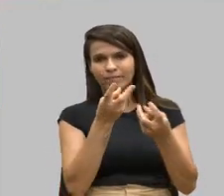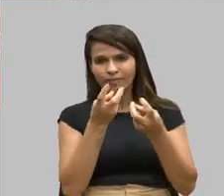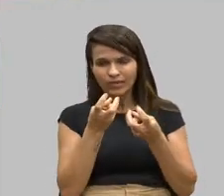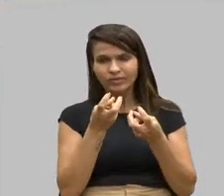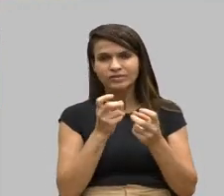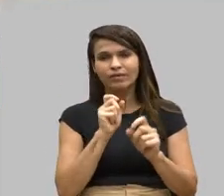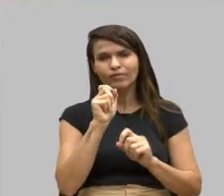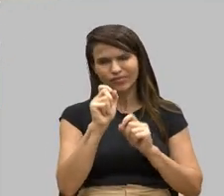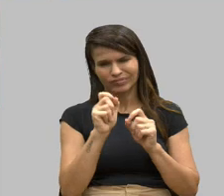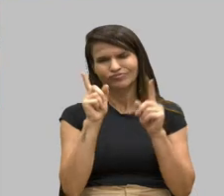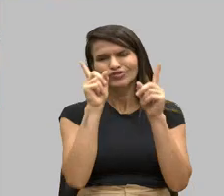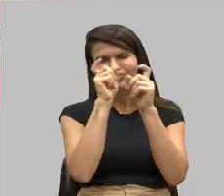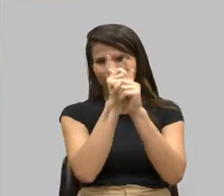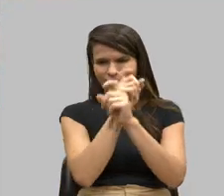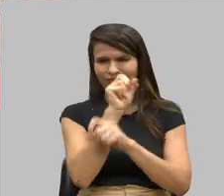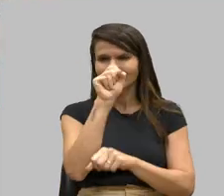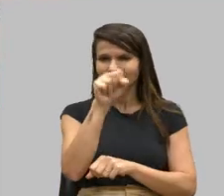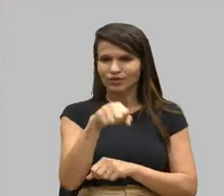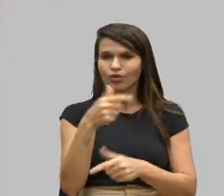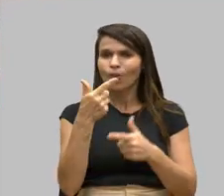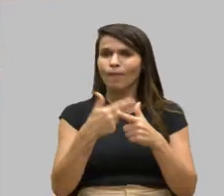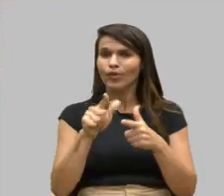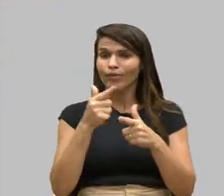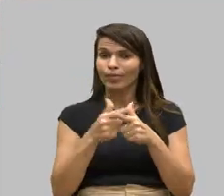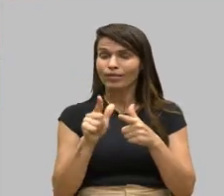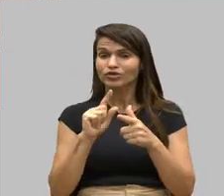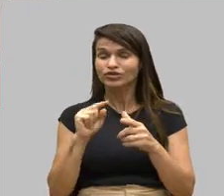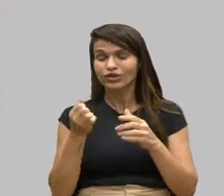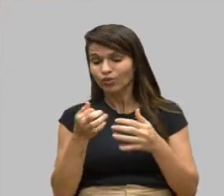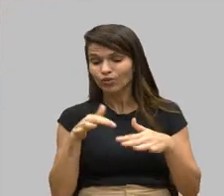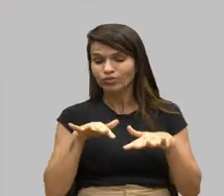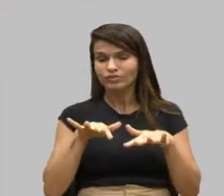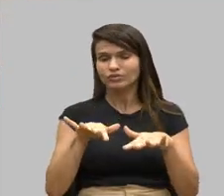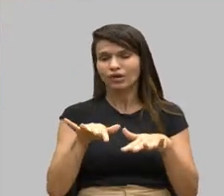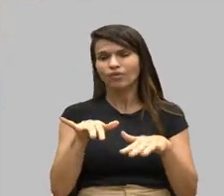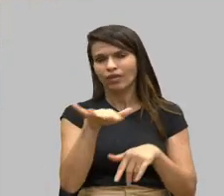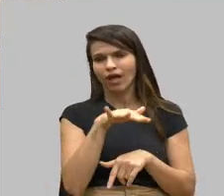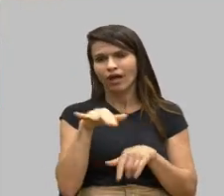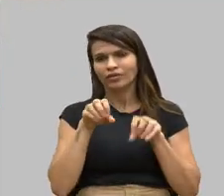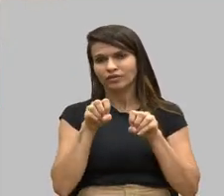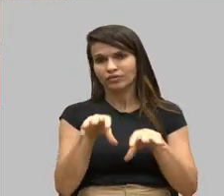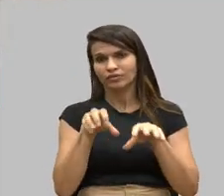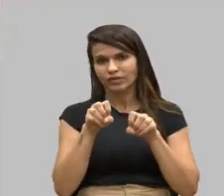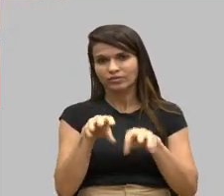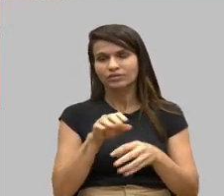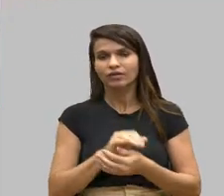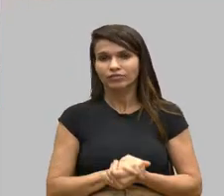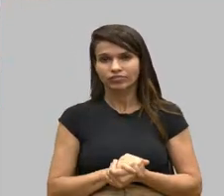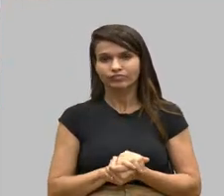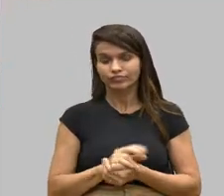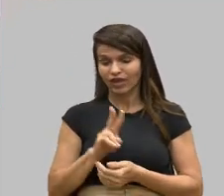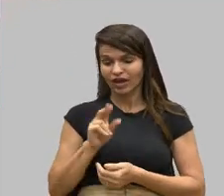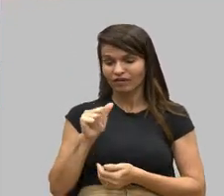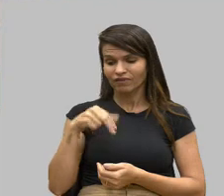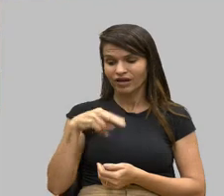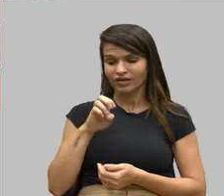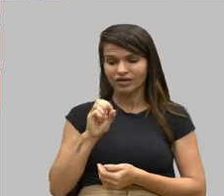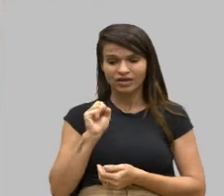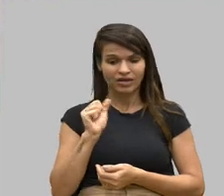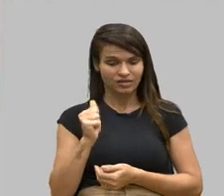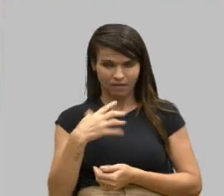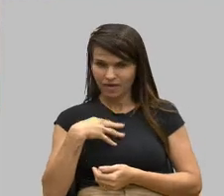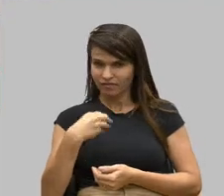muita dificuldade no problema de inclusão, na educação. Porque, com a Vanessa, eu não tive muitas